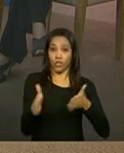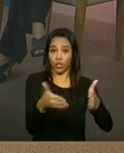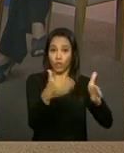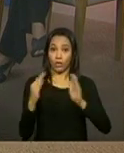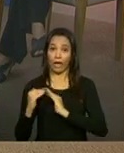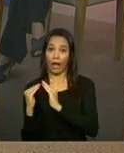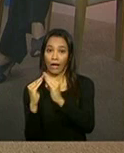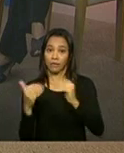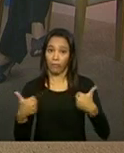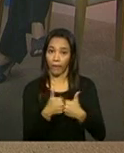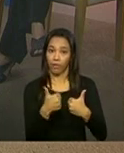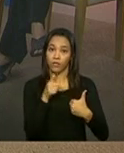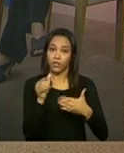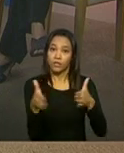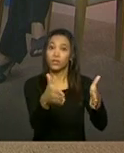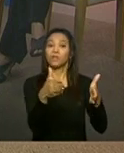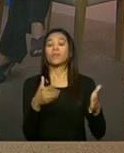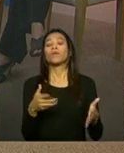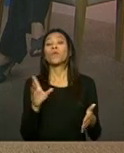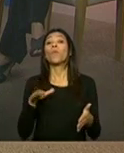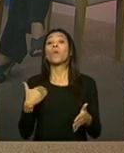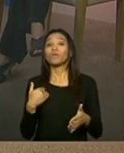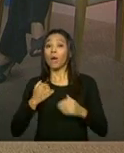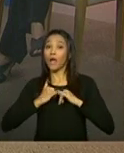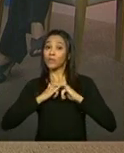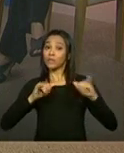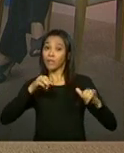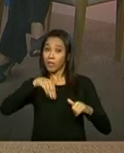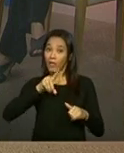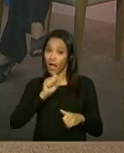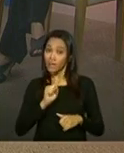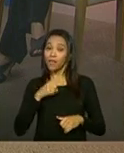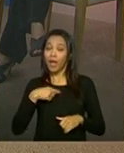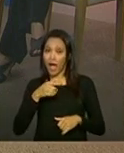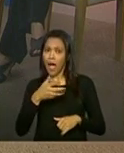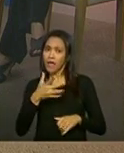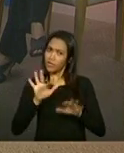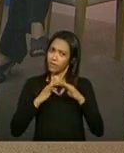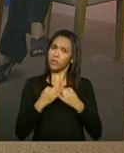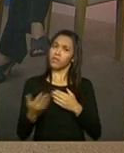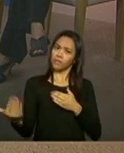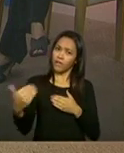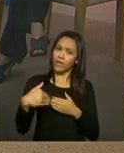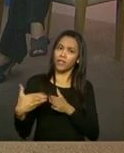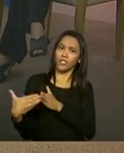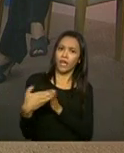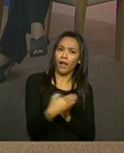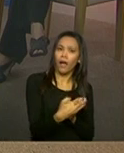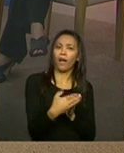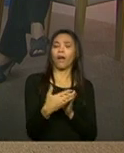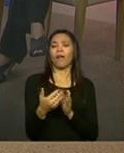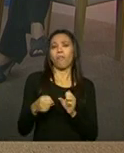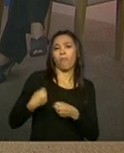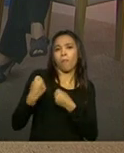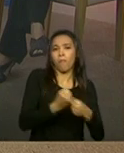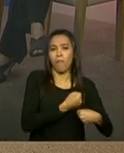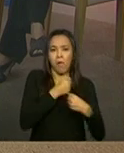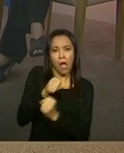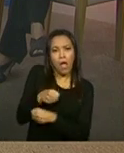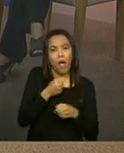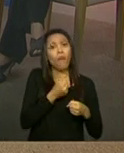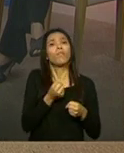CRAS anuncia que vai fazer uma atividade em uma comunidade, as famílias vão com os barquinhos, às vezes não tem nem barco a motor, mas consegue se